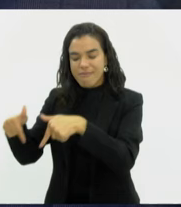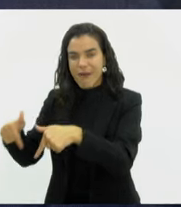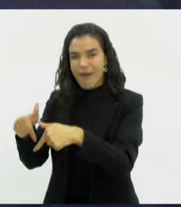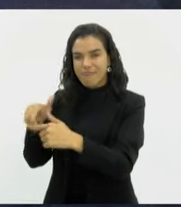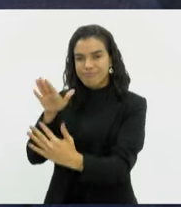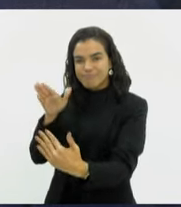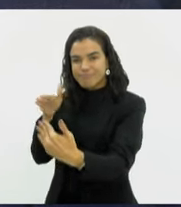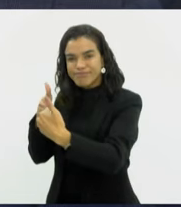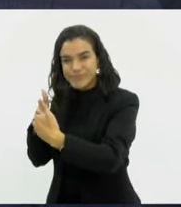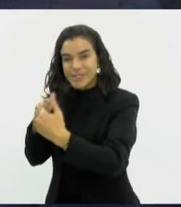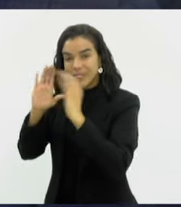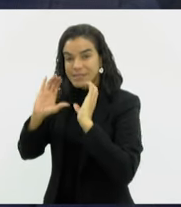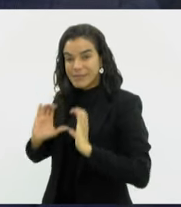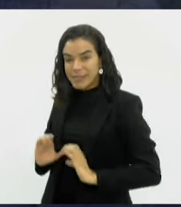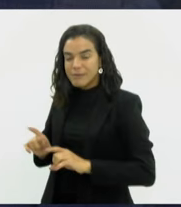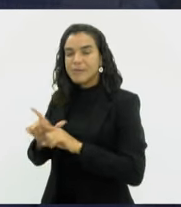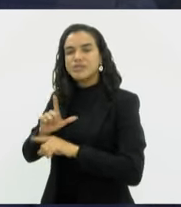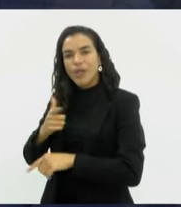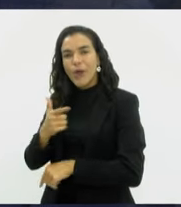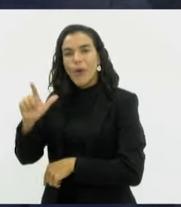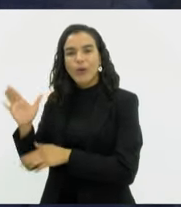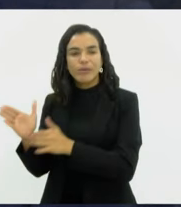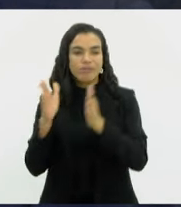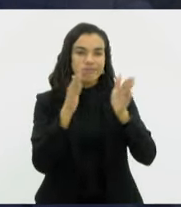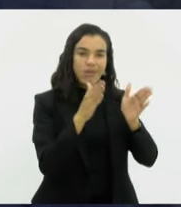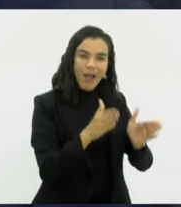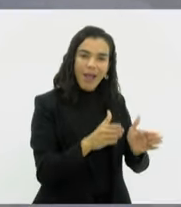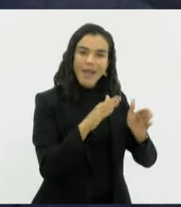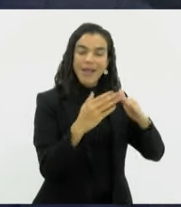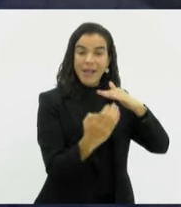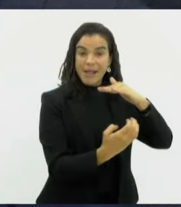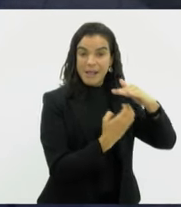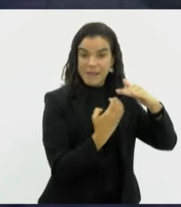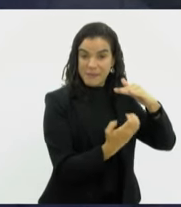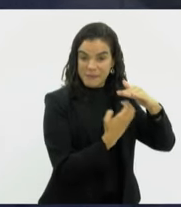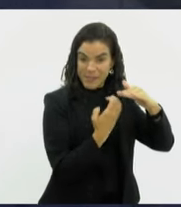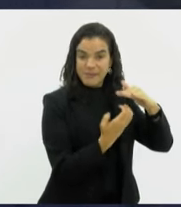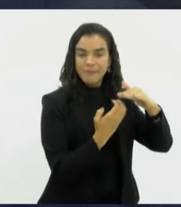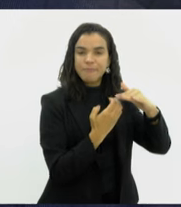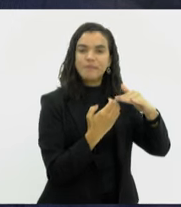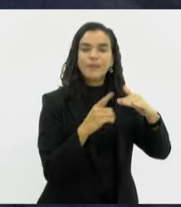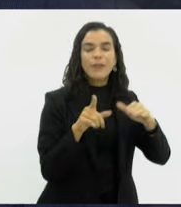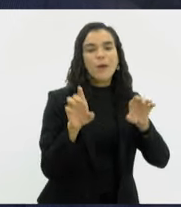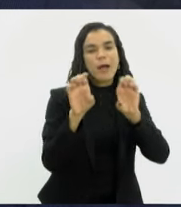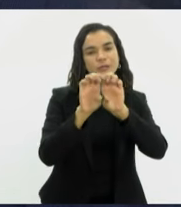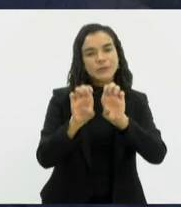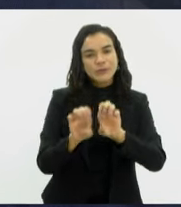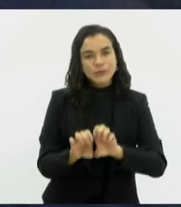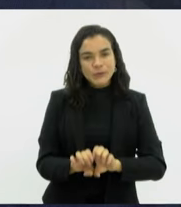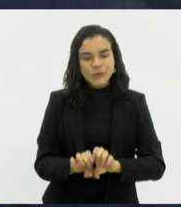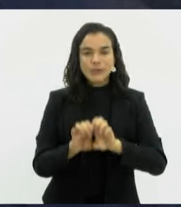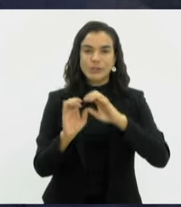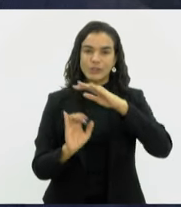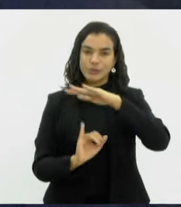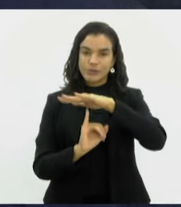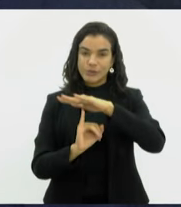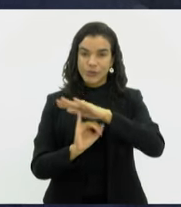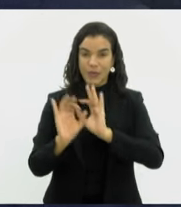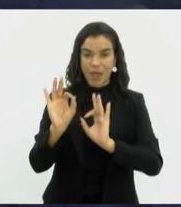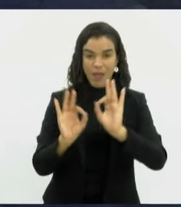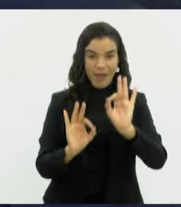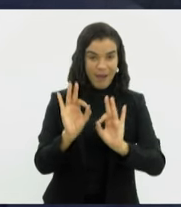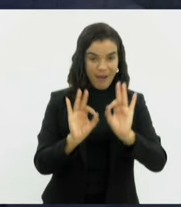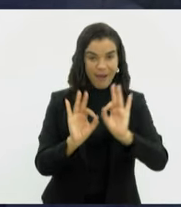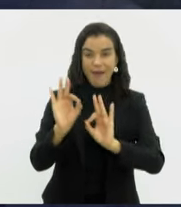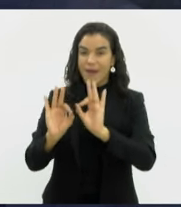cidadão, mas ela também tem um outro lado, que é o lado empresarial. Então, o desenho institucional dessas organizações